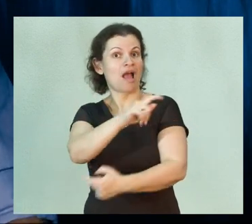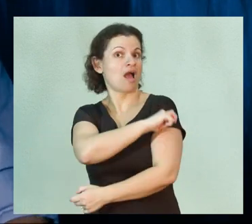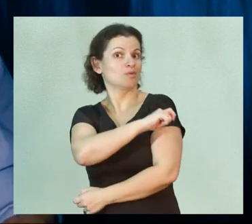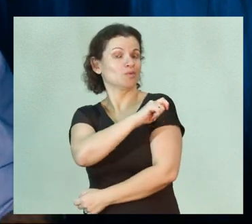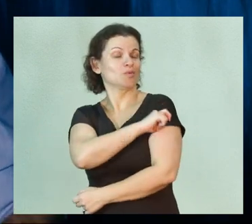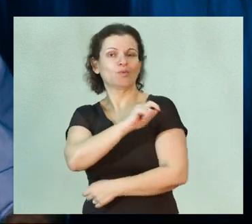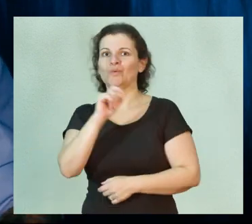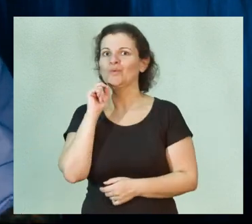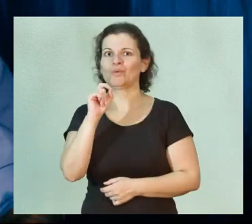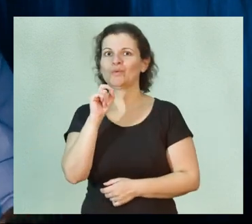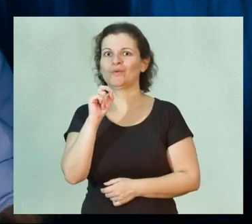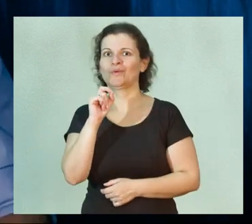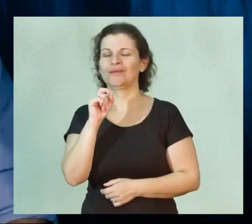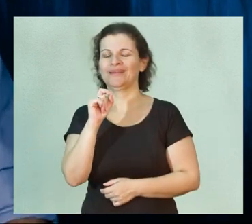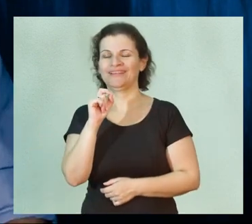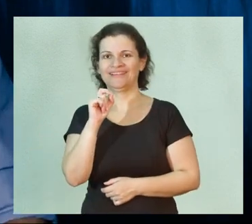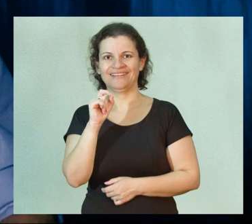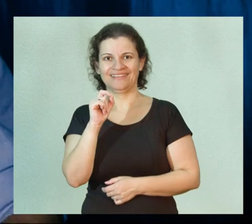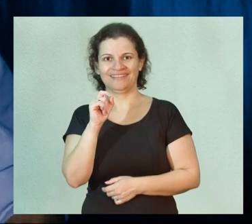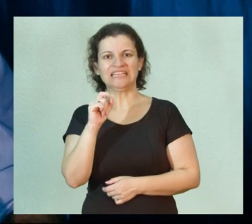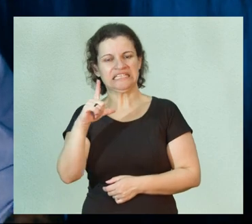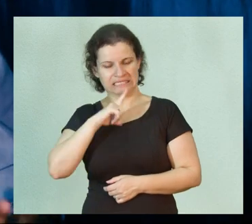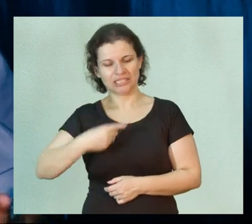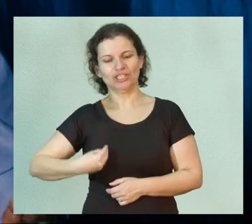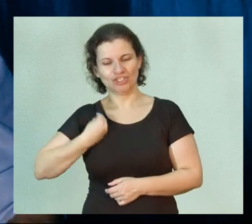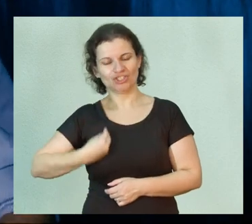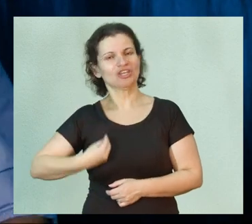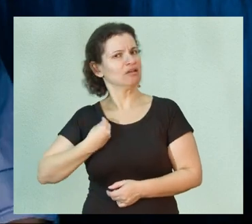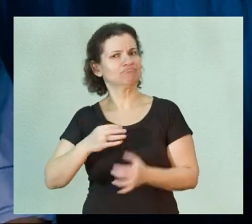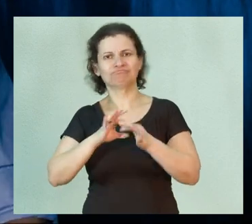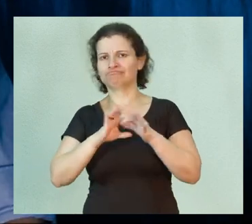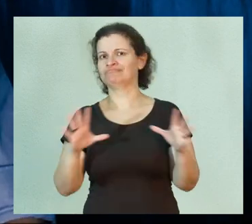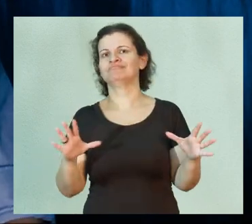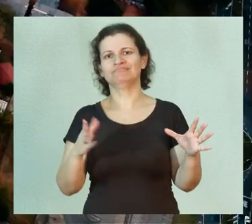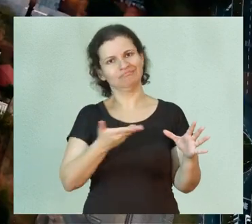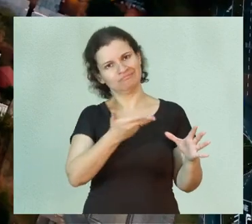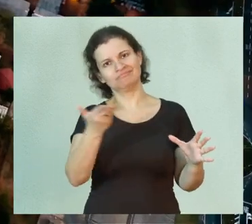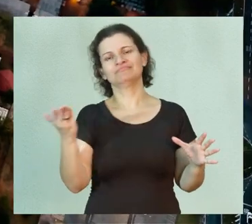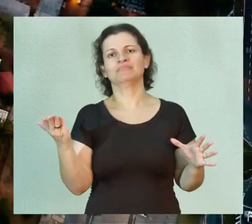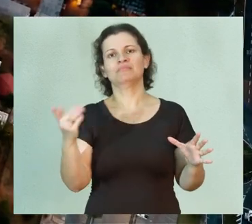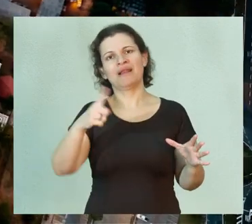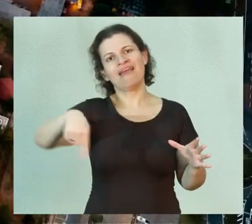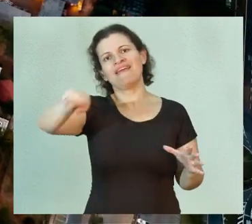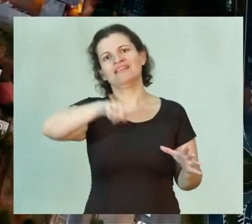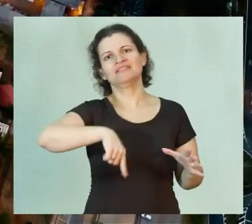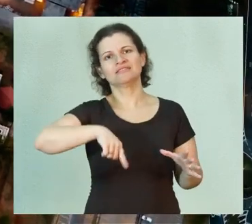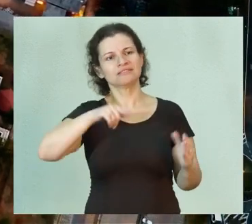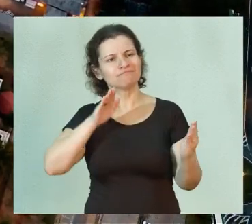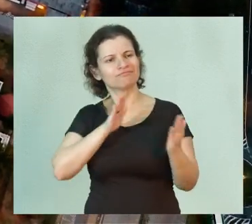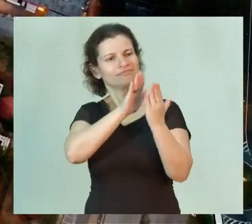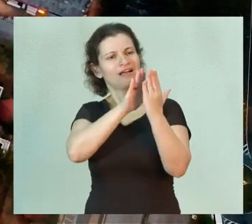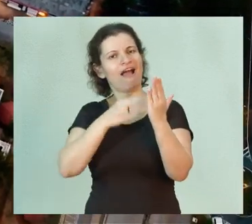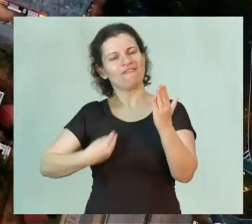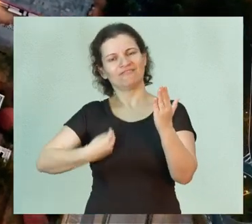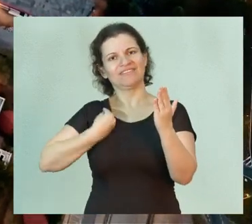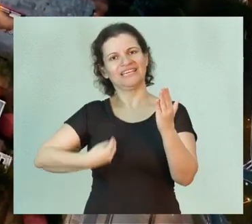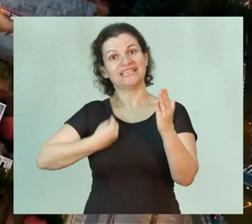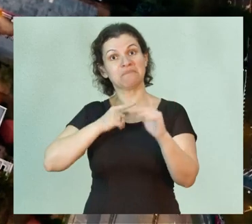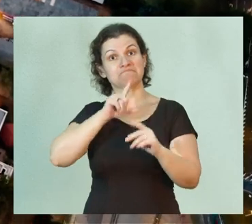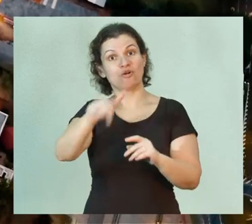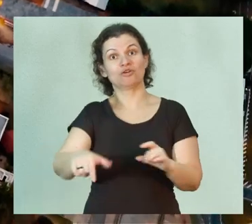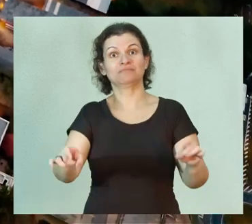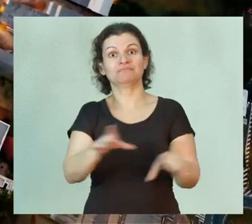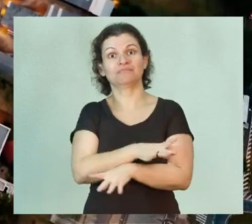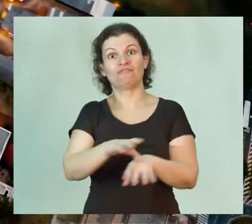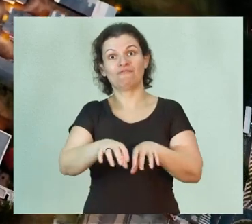alunos aquilo que existe à disposição para eles enfrentarem a vida após